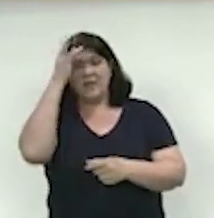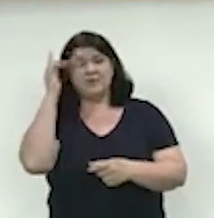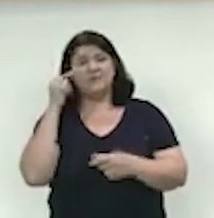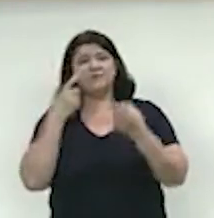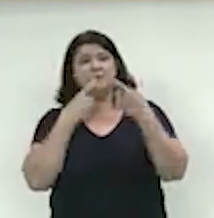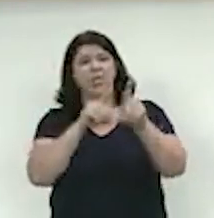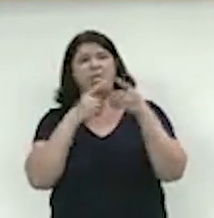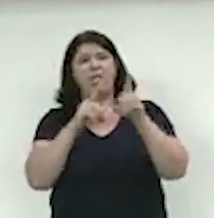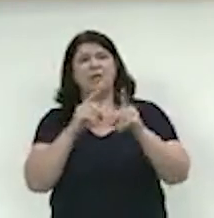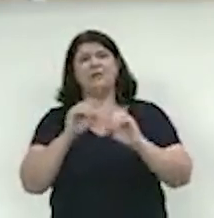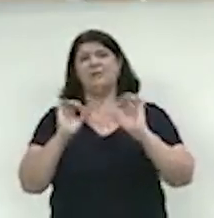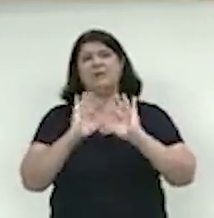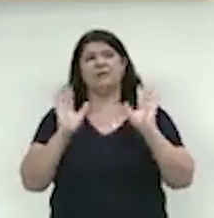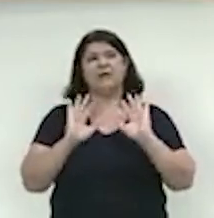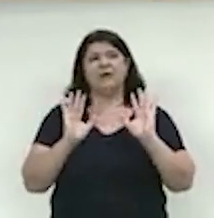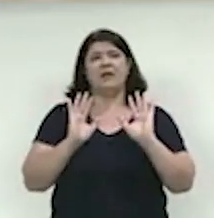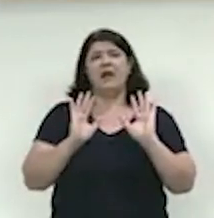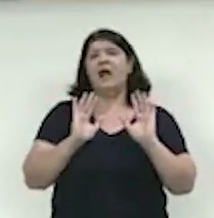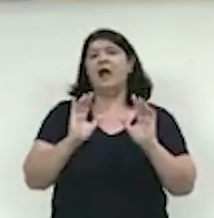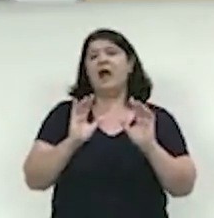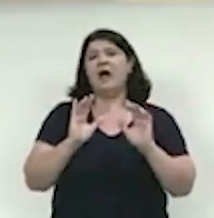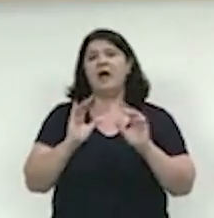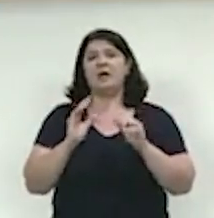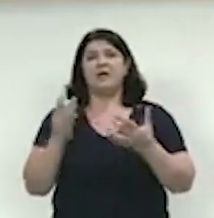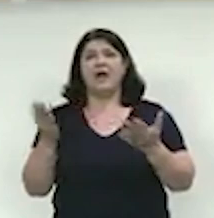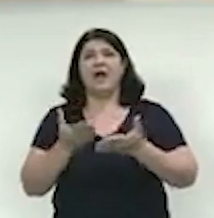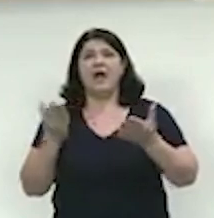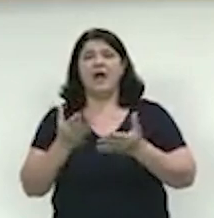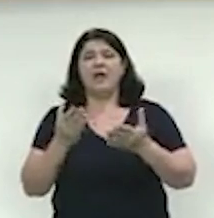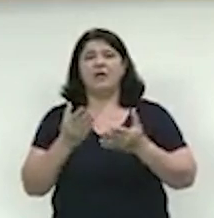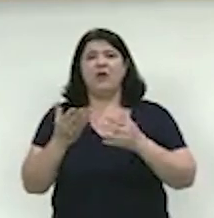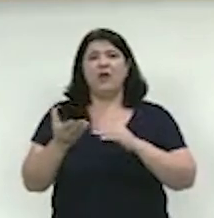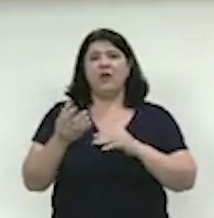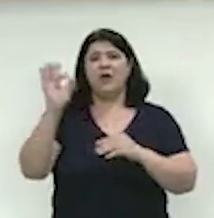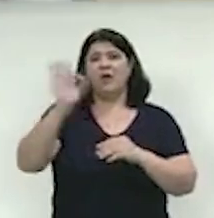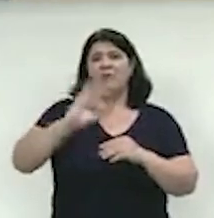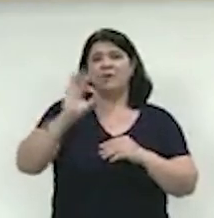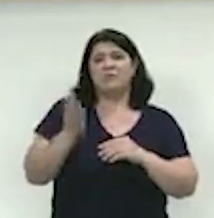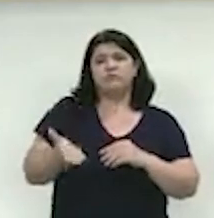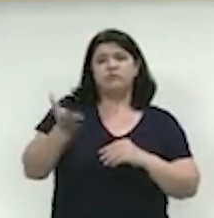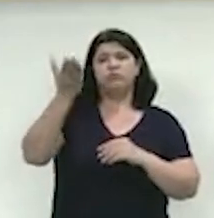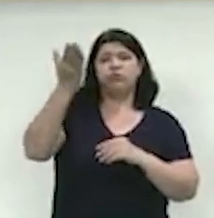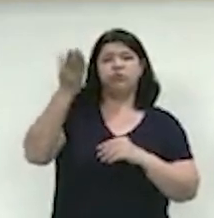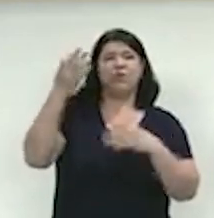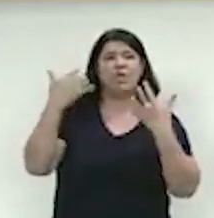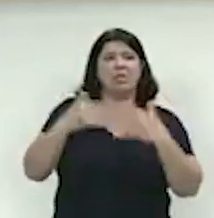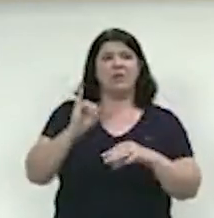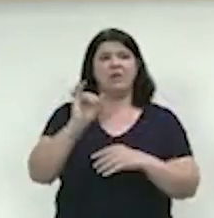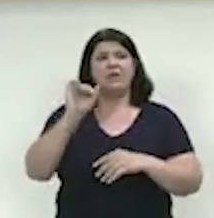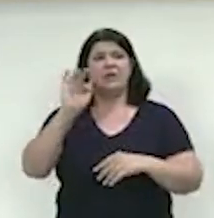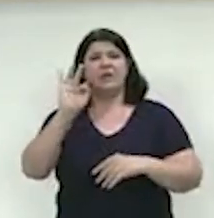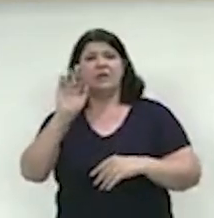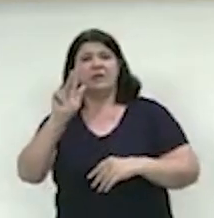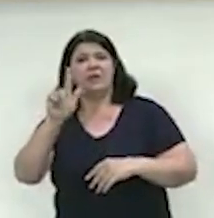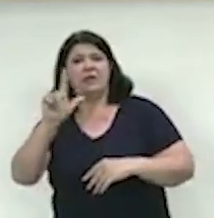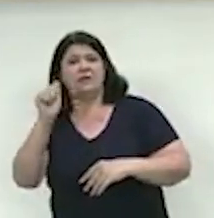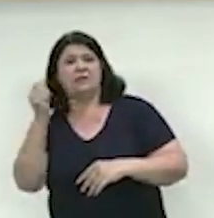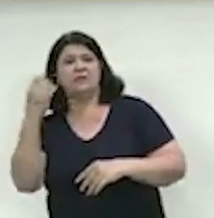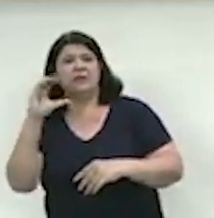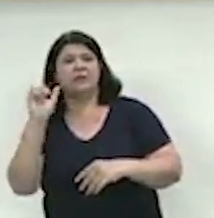aumento vão até dizer, pelo aumento da inflação, na verdade não era tanto. Mas o impacto foi grande por conta do momento.